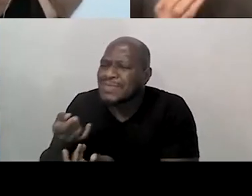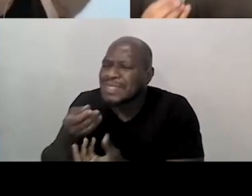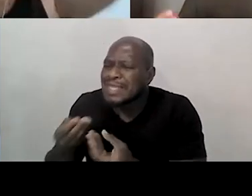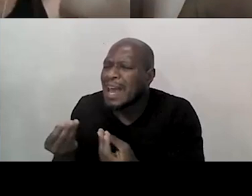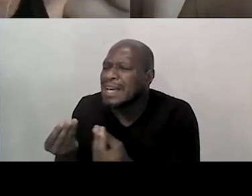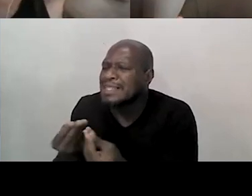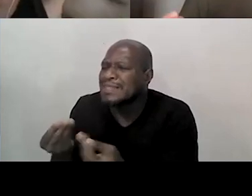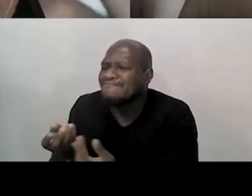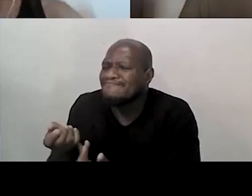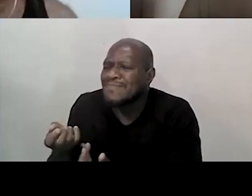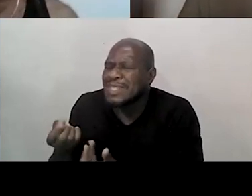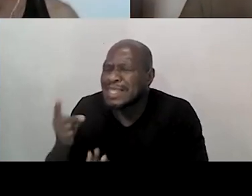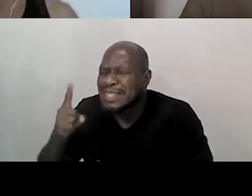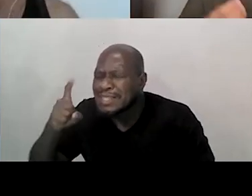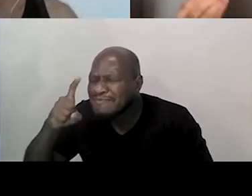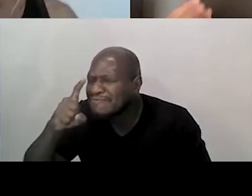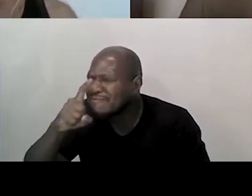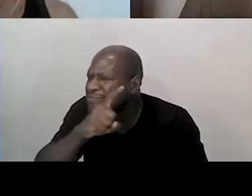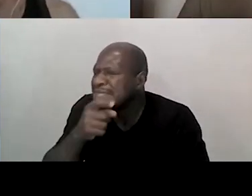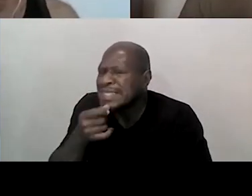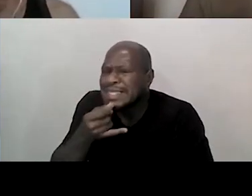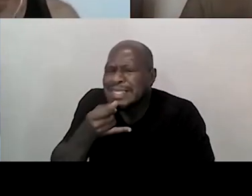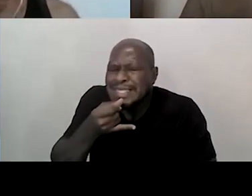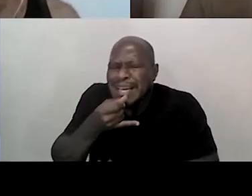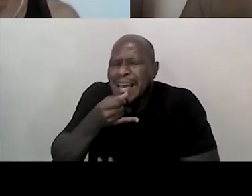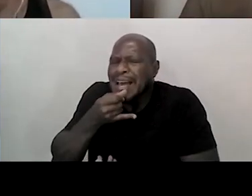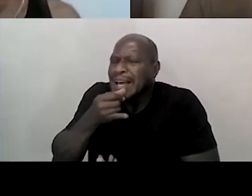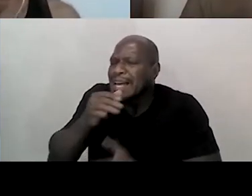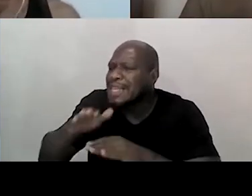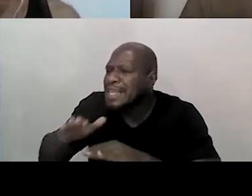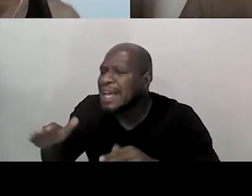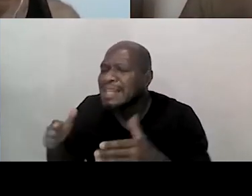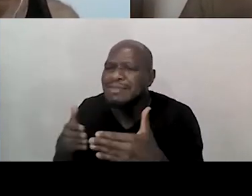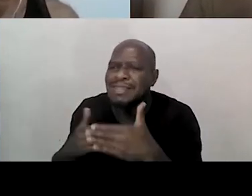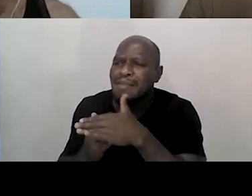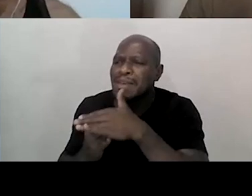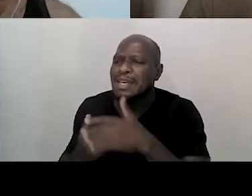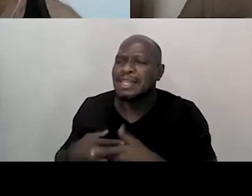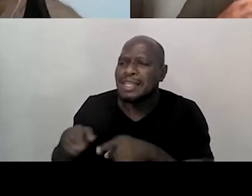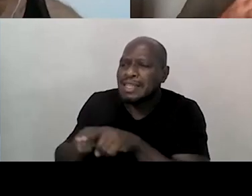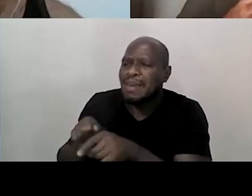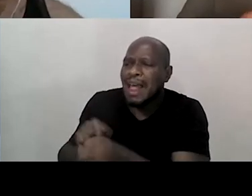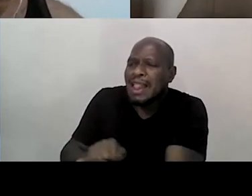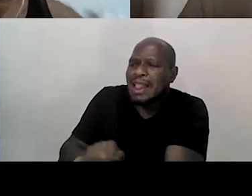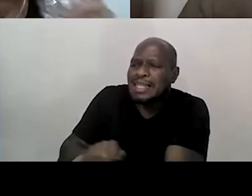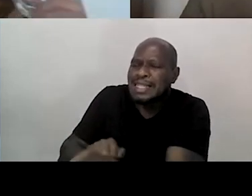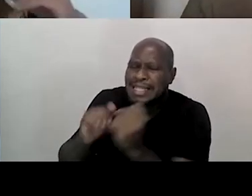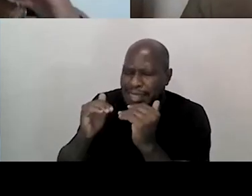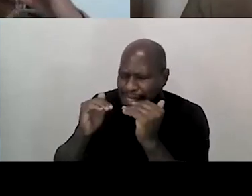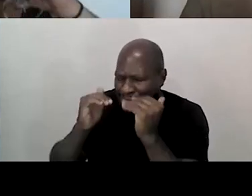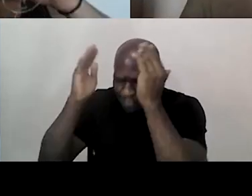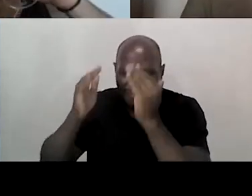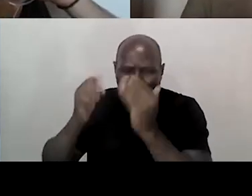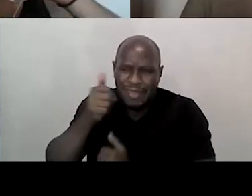com as crianças nesse limite, com o nível de estresse e de tensão que as mães, os